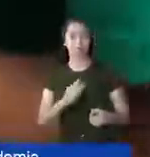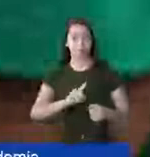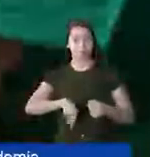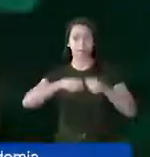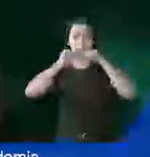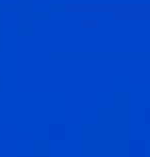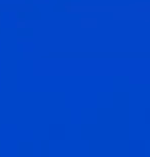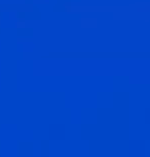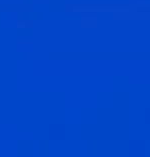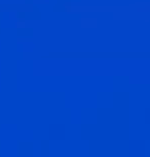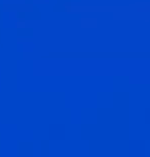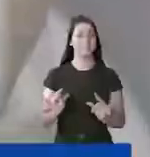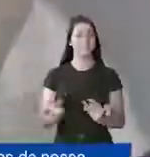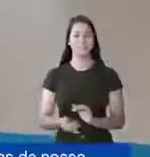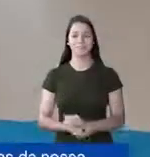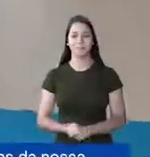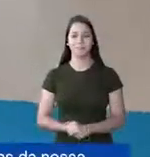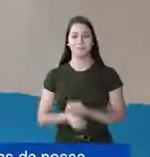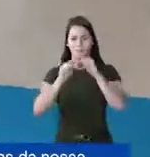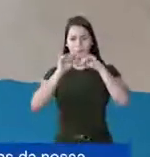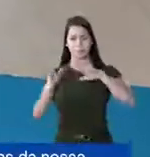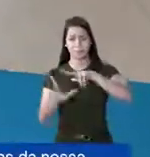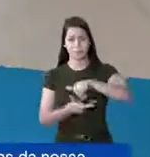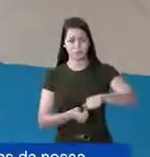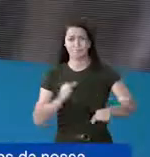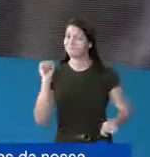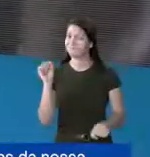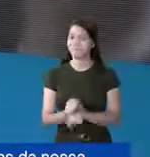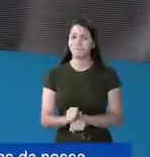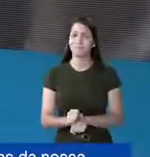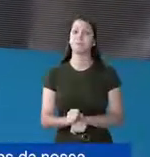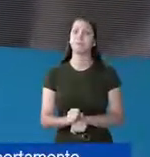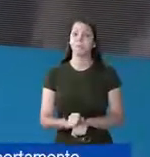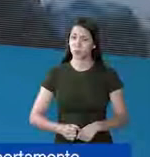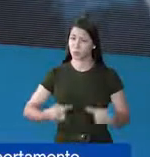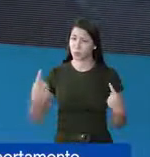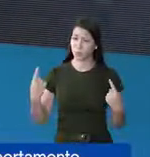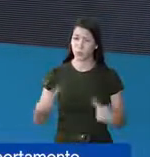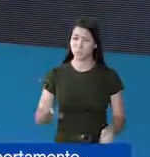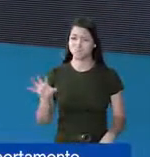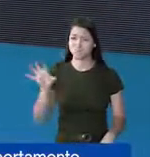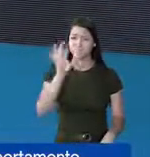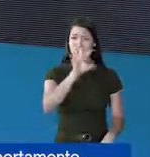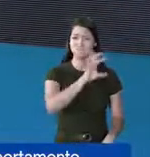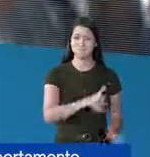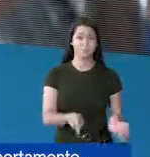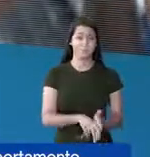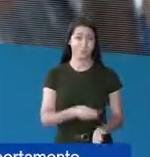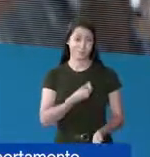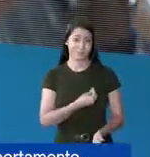pós-pandemia. A pandemia paralisou o mundo e trouxe desafios em todas as áreas da nossa vida,